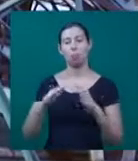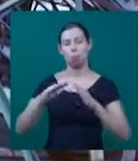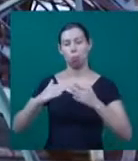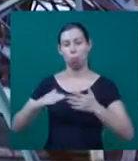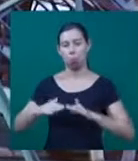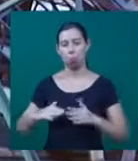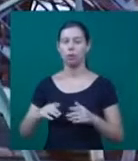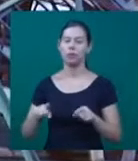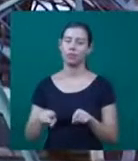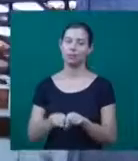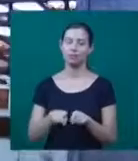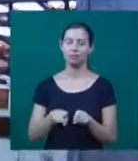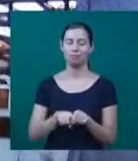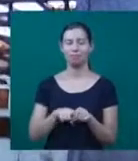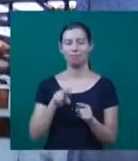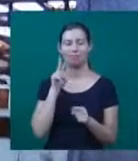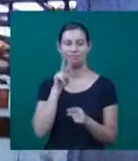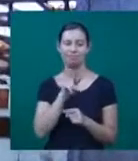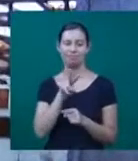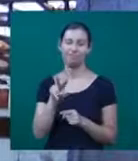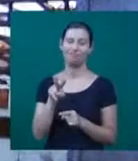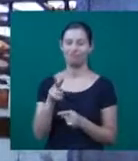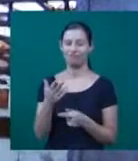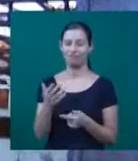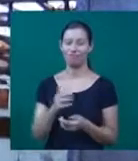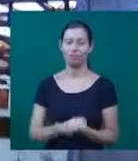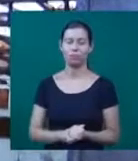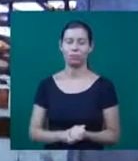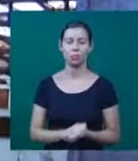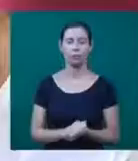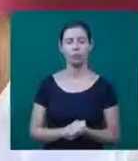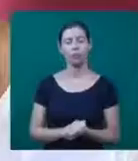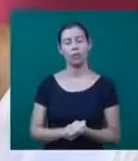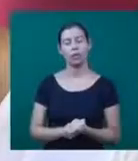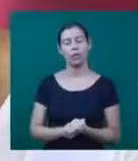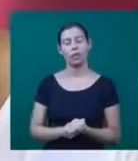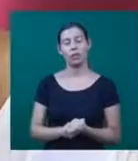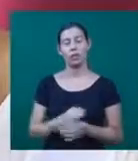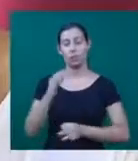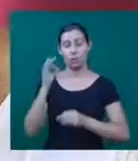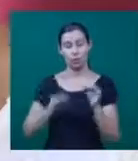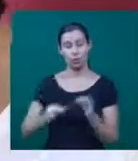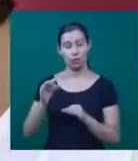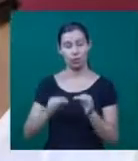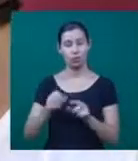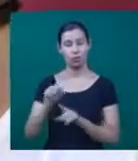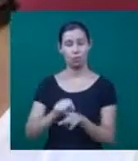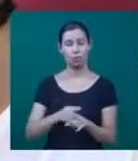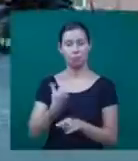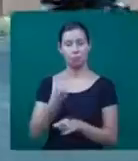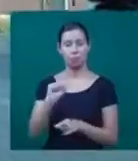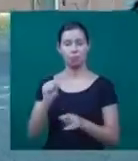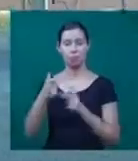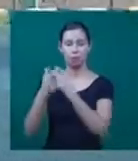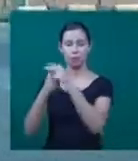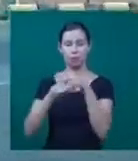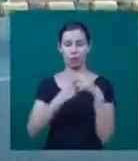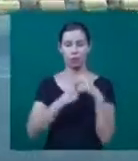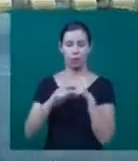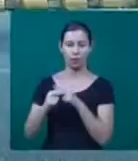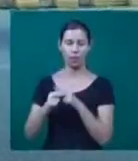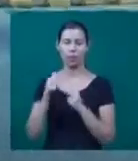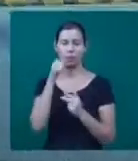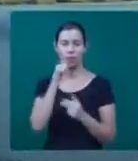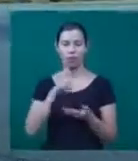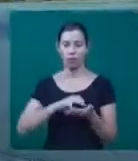início da restauração do espaço, determinado pela justiça, é de 18 meses. A secretária de Cultura conta como estão os preparativos para o começo